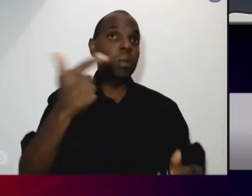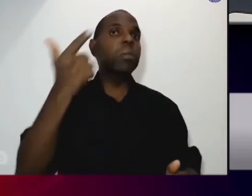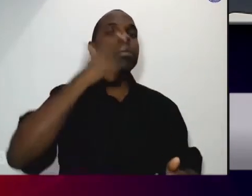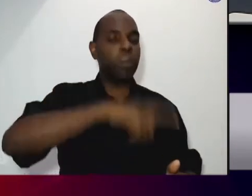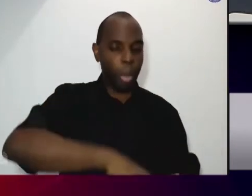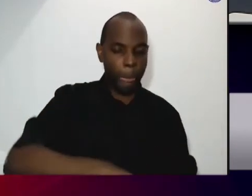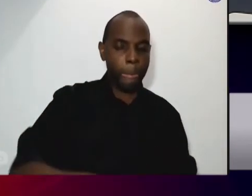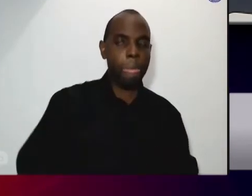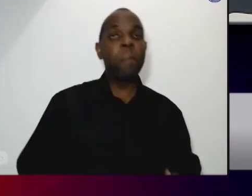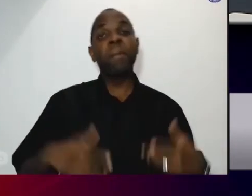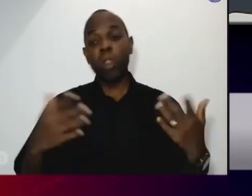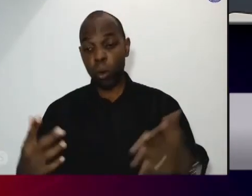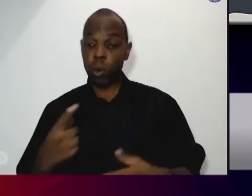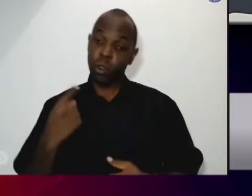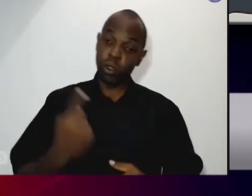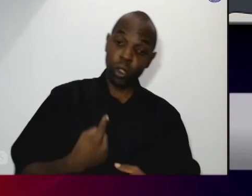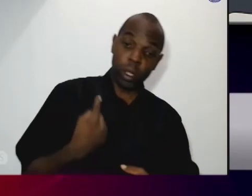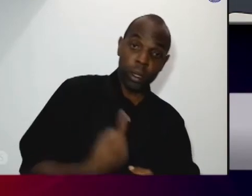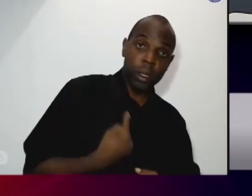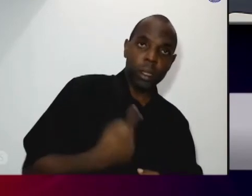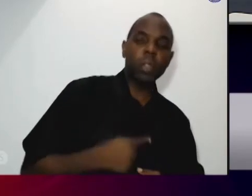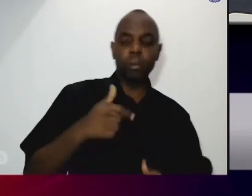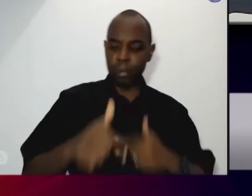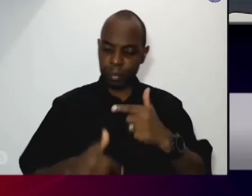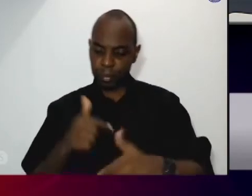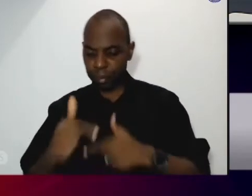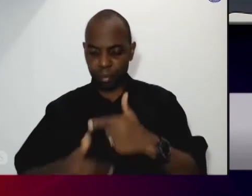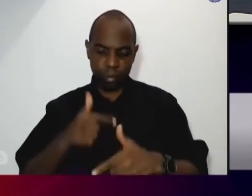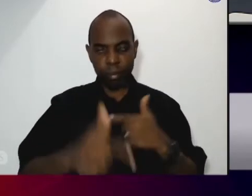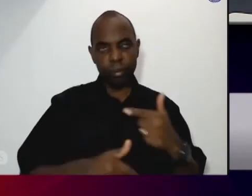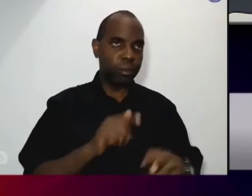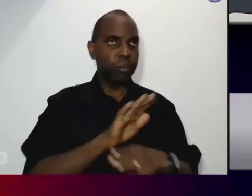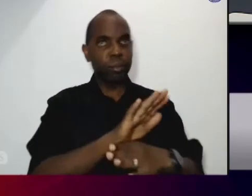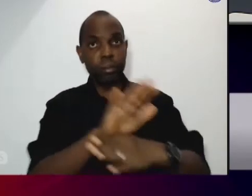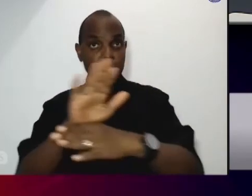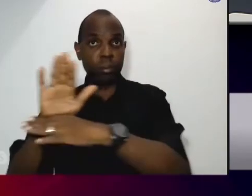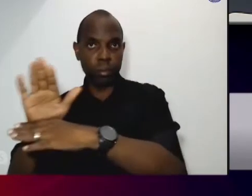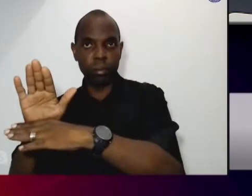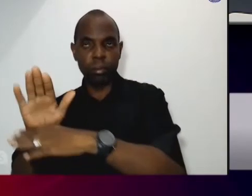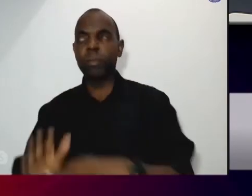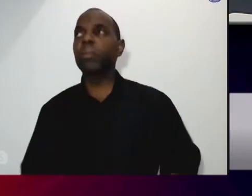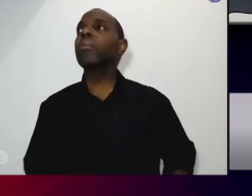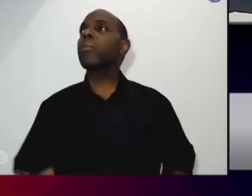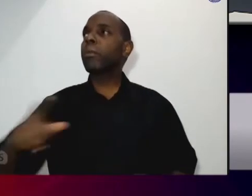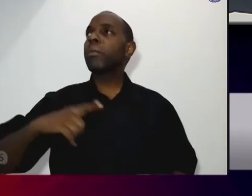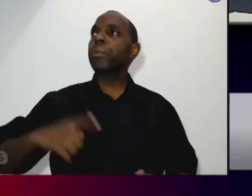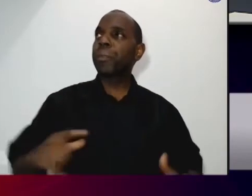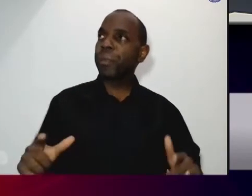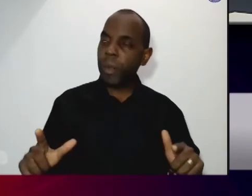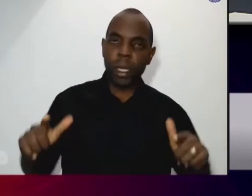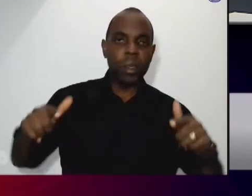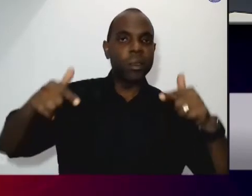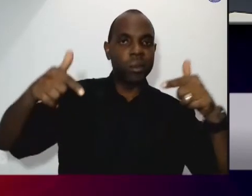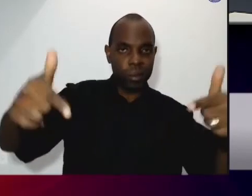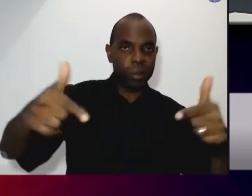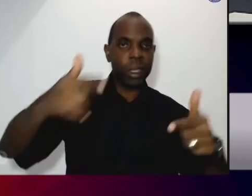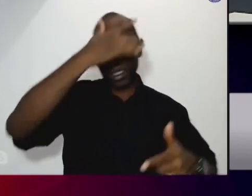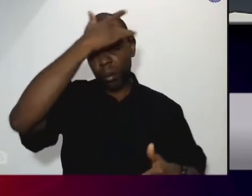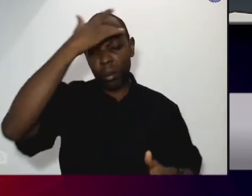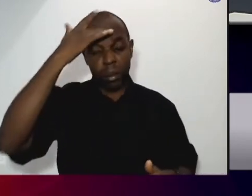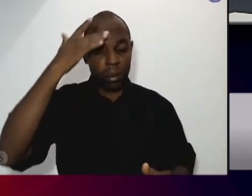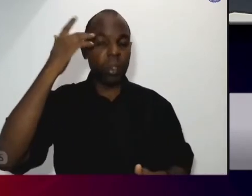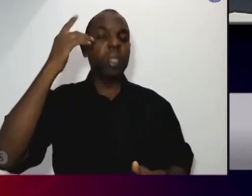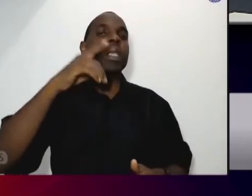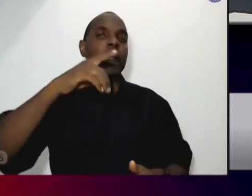individualmente e que beneficiem pessoas de baixa renda ações que alcancem pessoas em situação de risco e vulnerabilidade